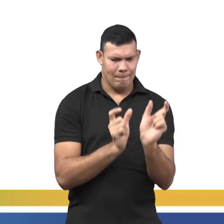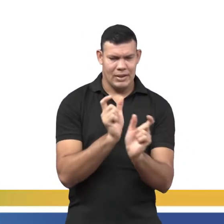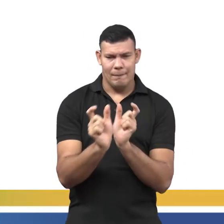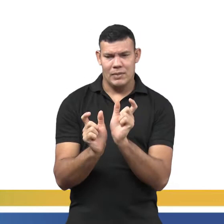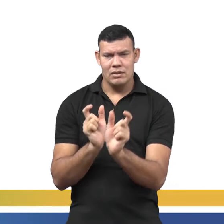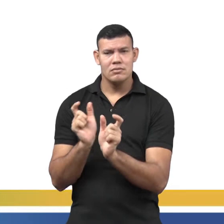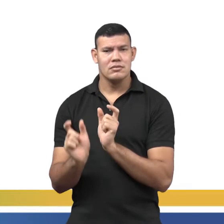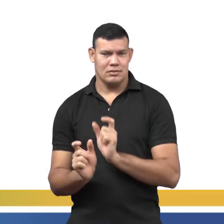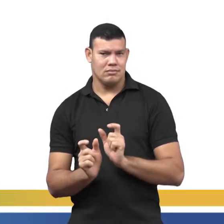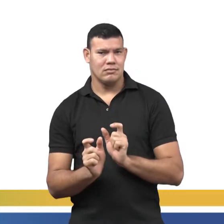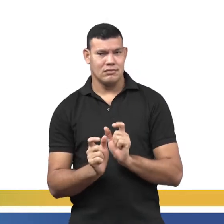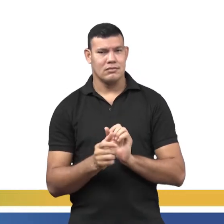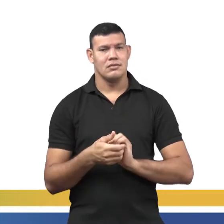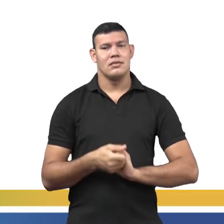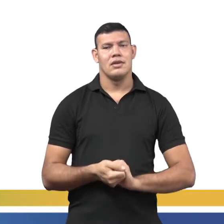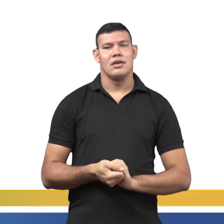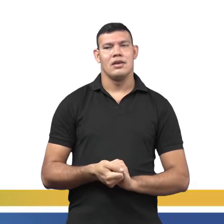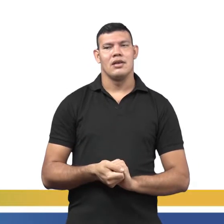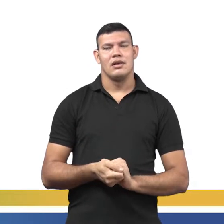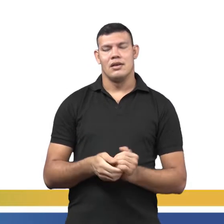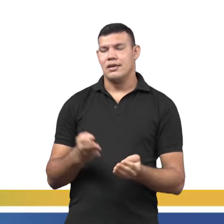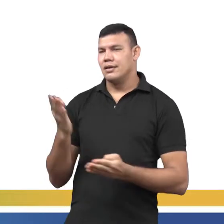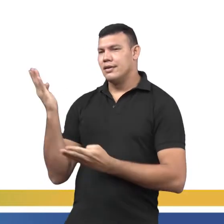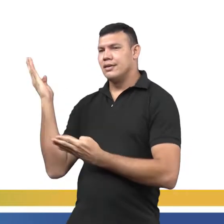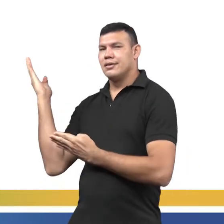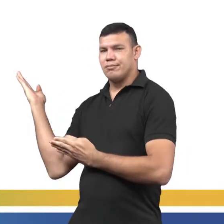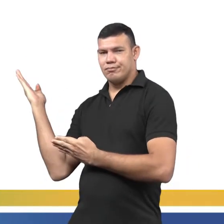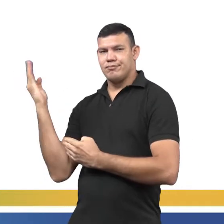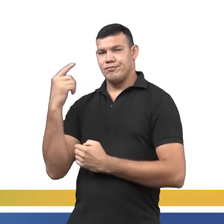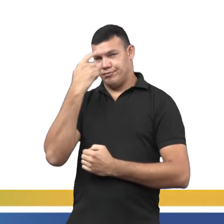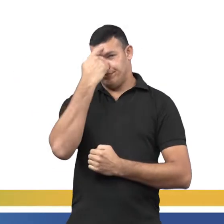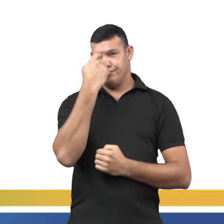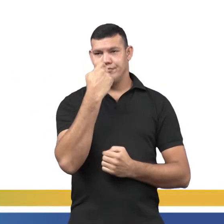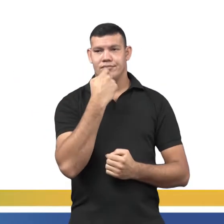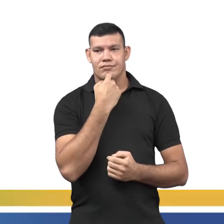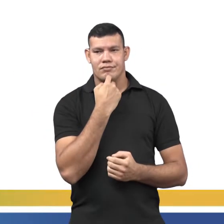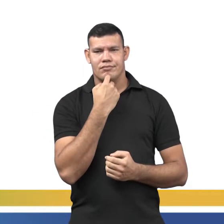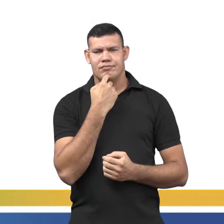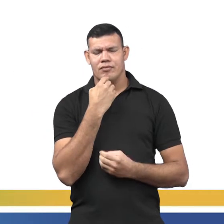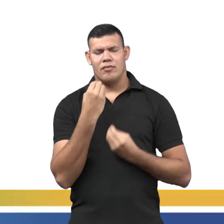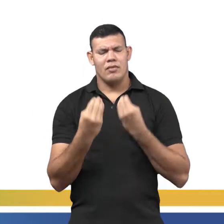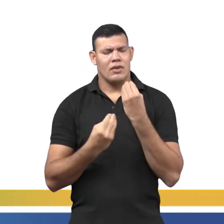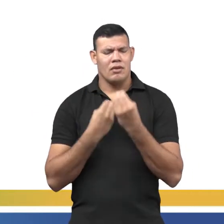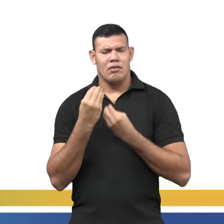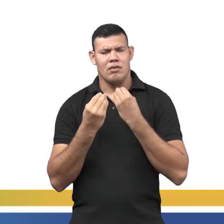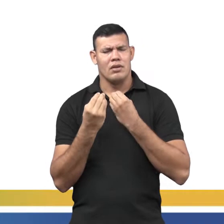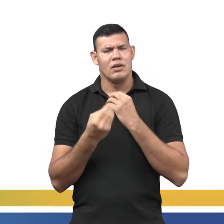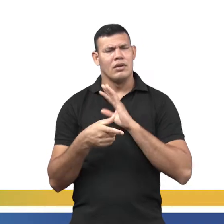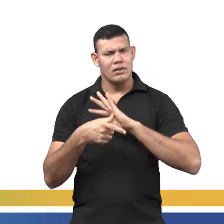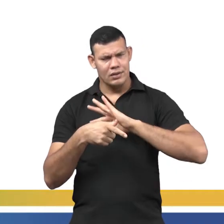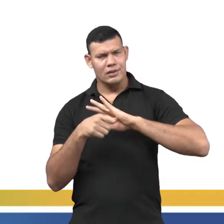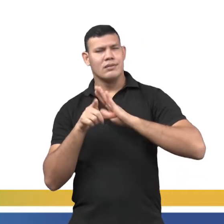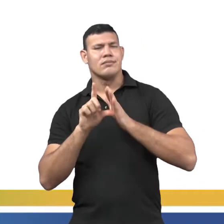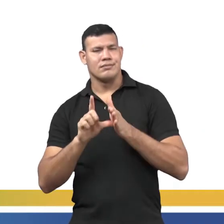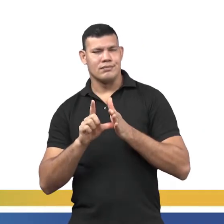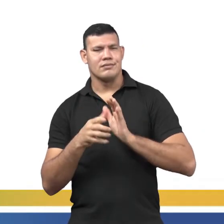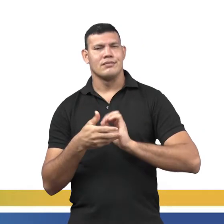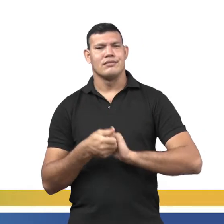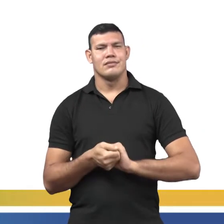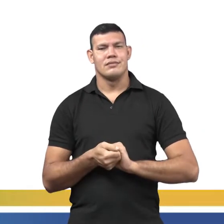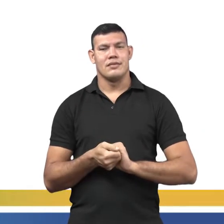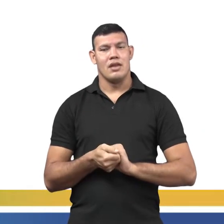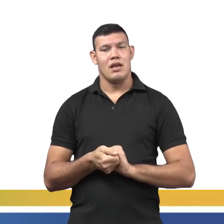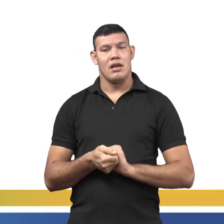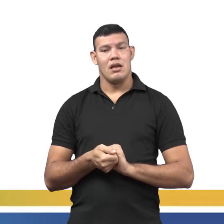podem observar comigo aí na tela, eu coloquei duas imagens para vocês. A primeira imagem é de como era a imprensa antigamente, né? E na